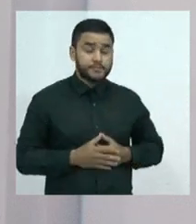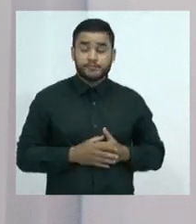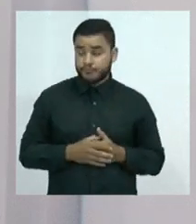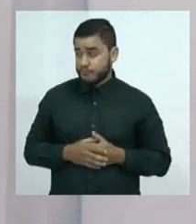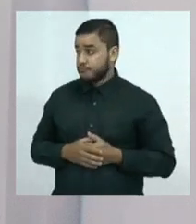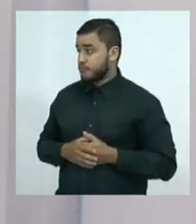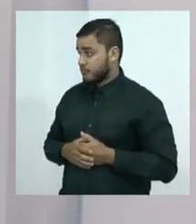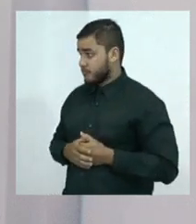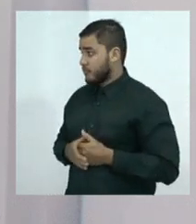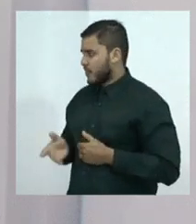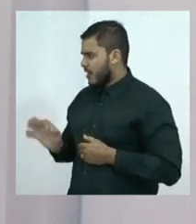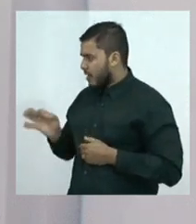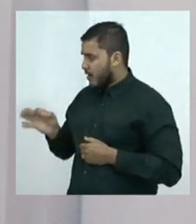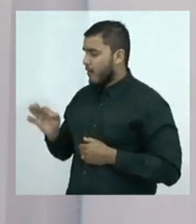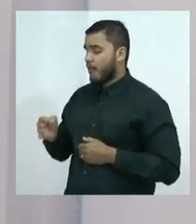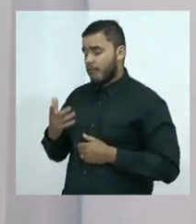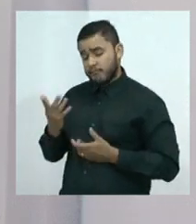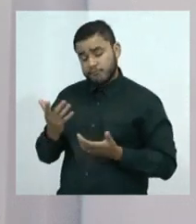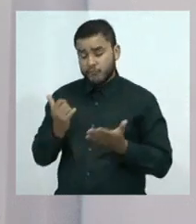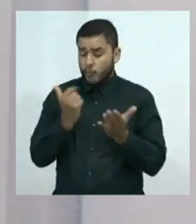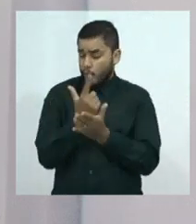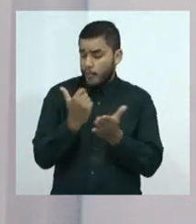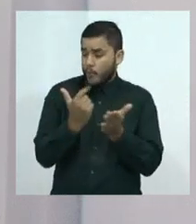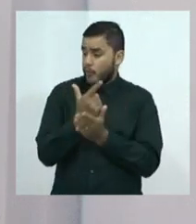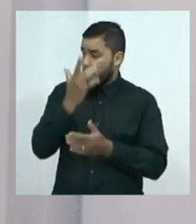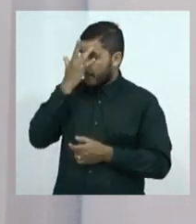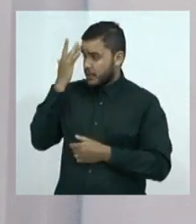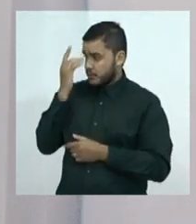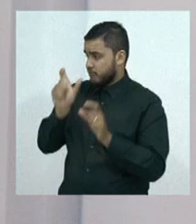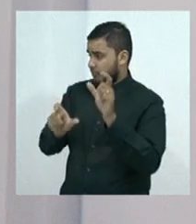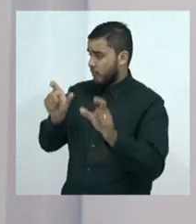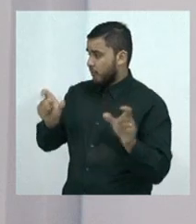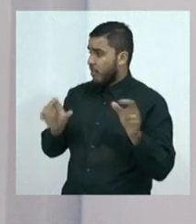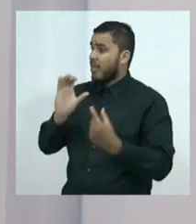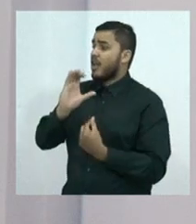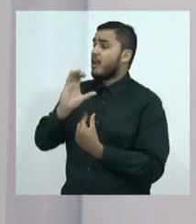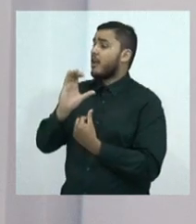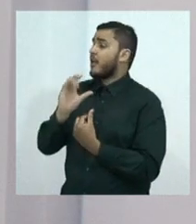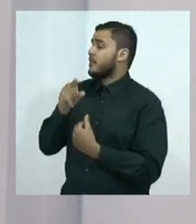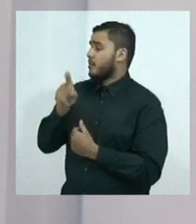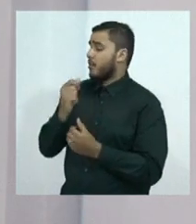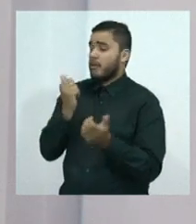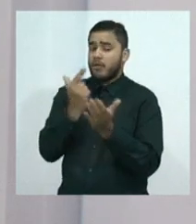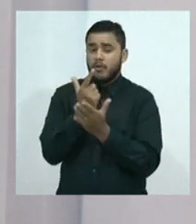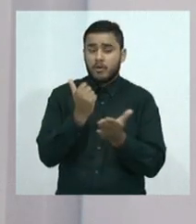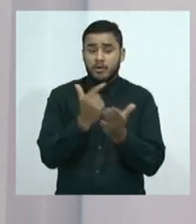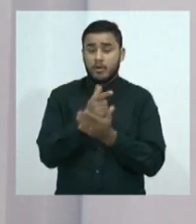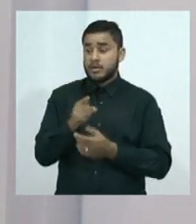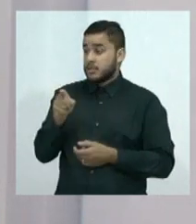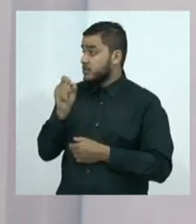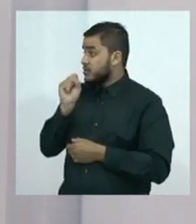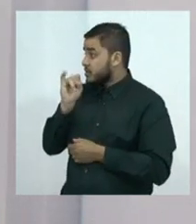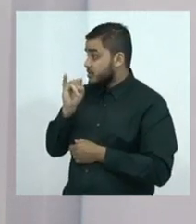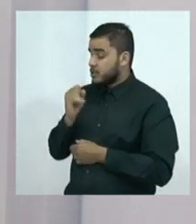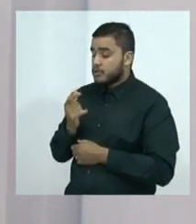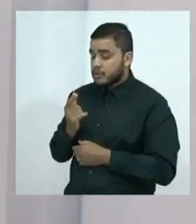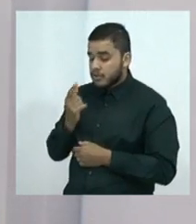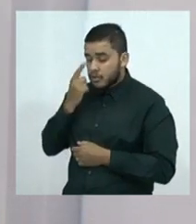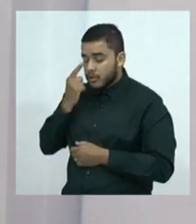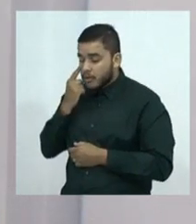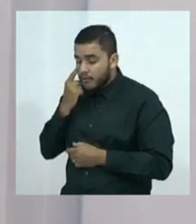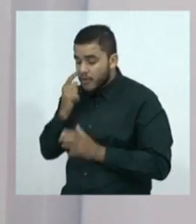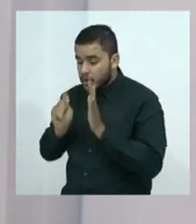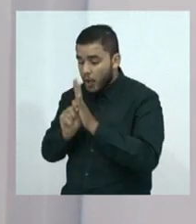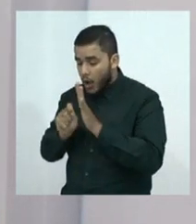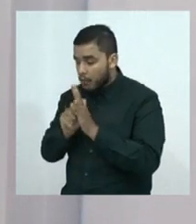28 sobre o usuário. E ele não sai totalmente ileso, ele responde a um TCO, que é um termo circunstanciado de ocorrência.